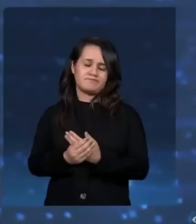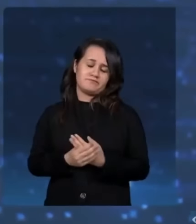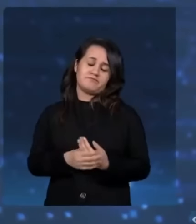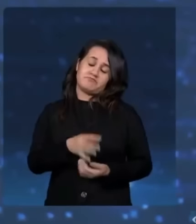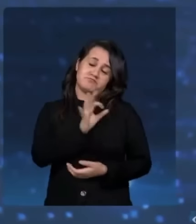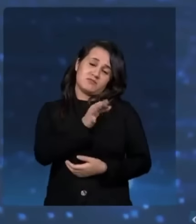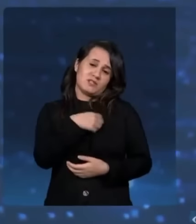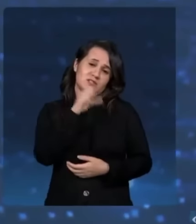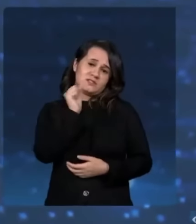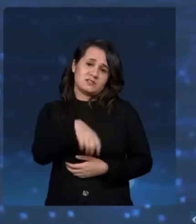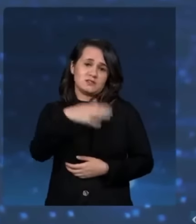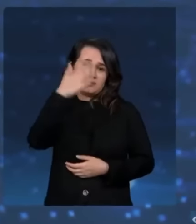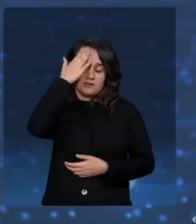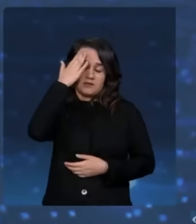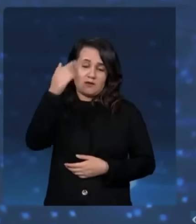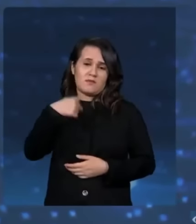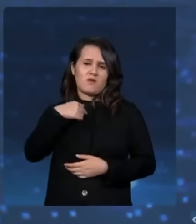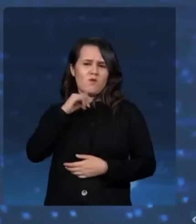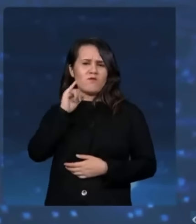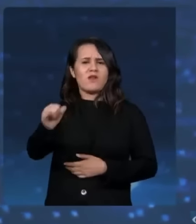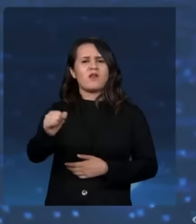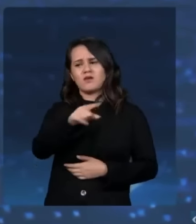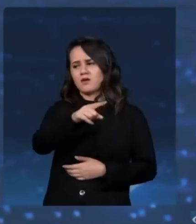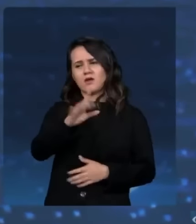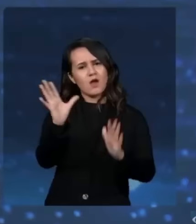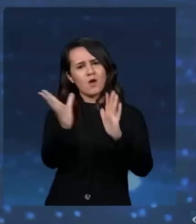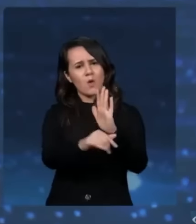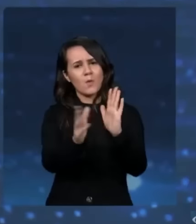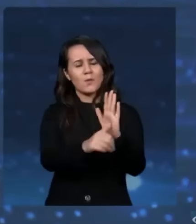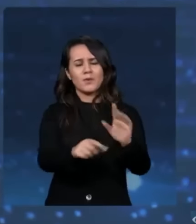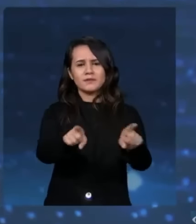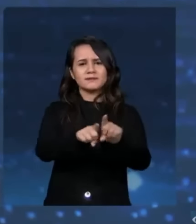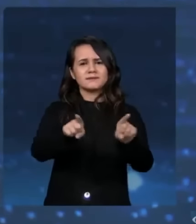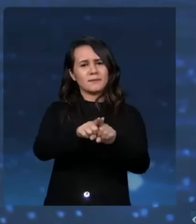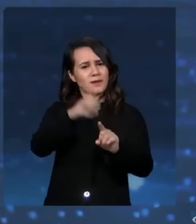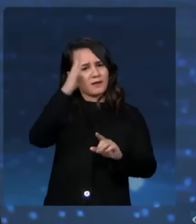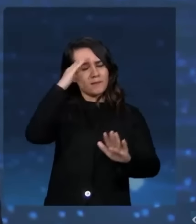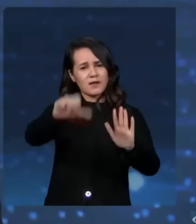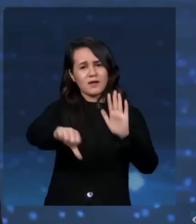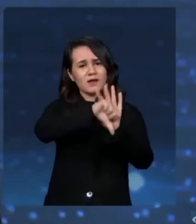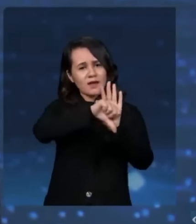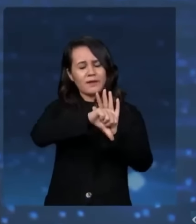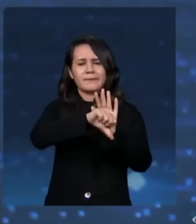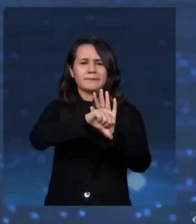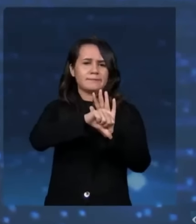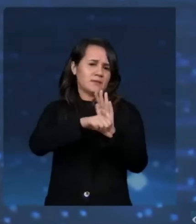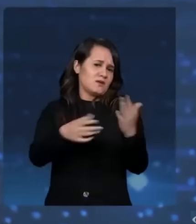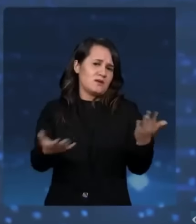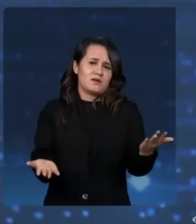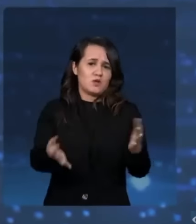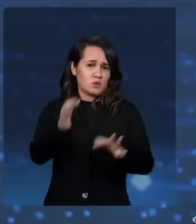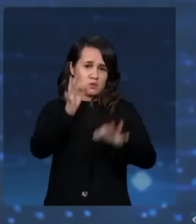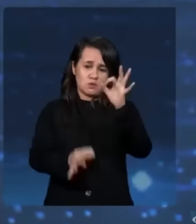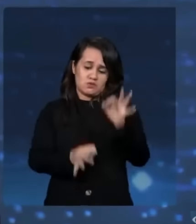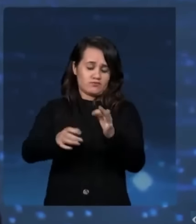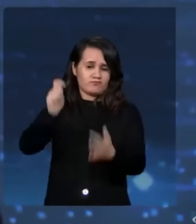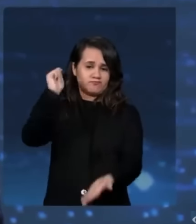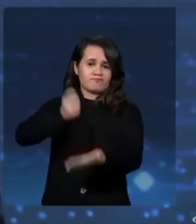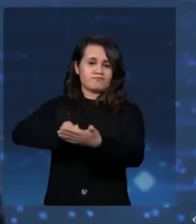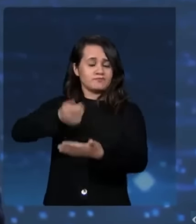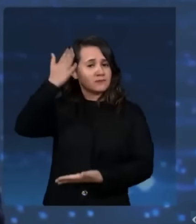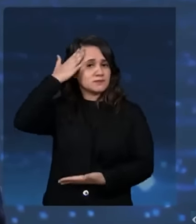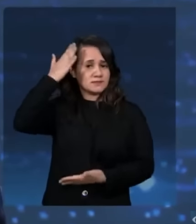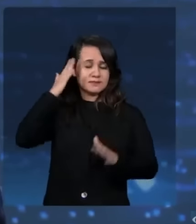condenado acusando bandidos que teriam cometido crimes que da realidade julgados pela justiça